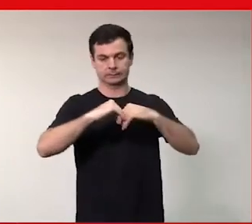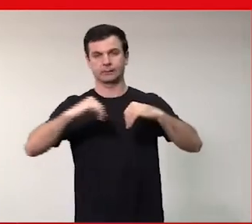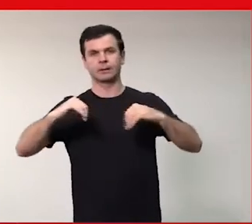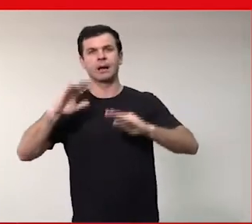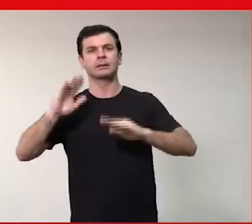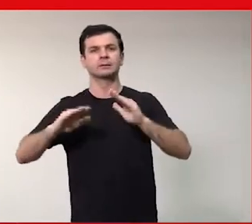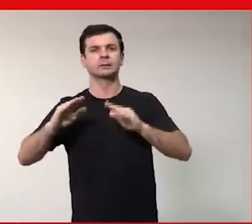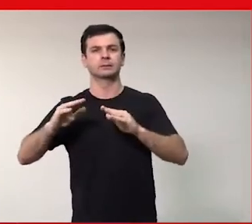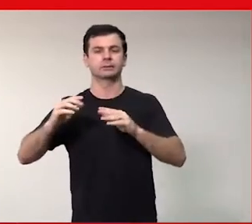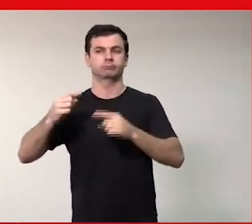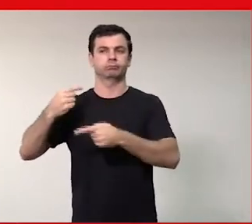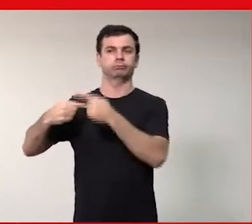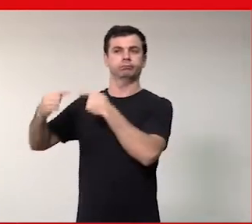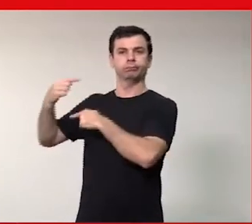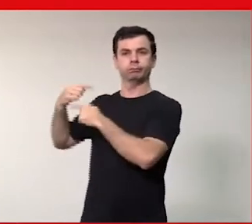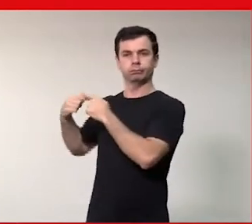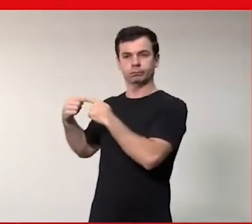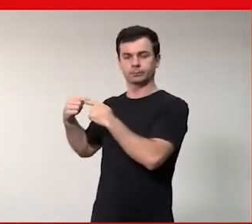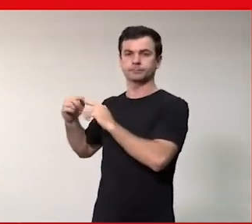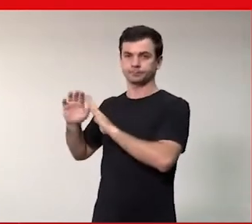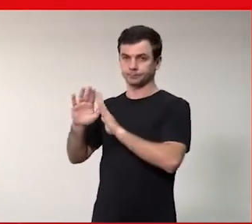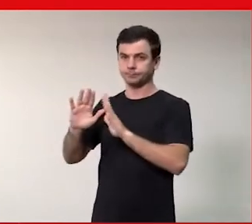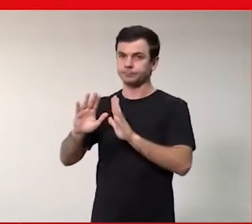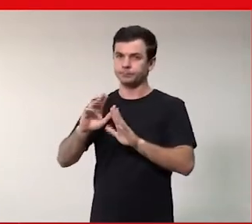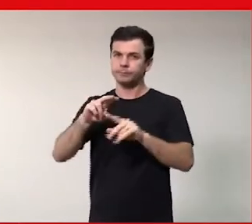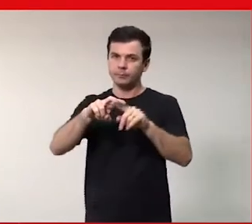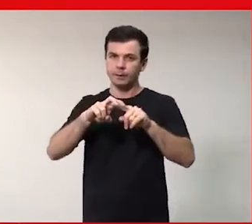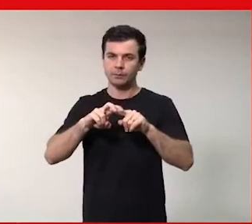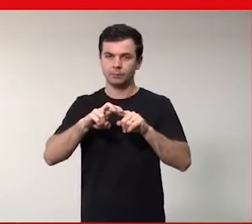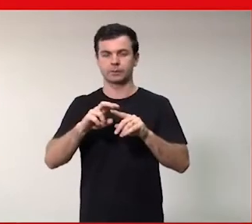rapidamente. então eu quero dividir